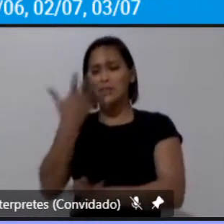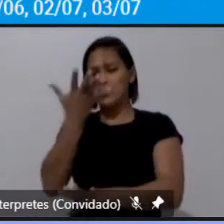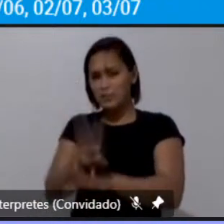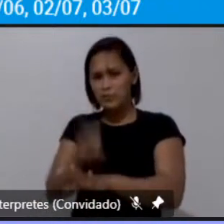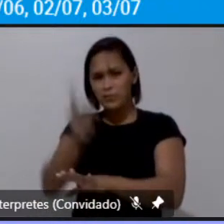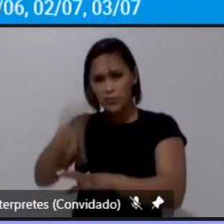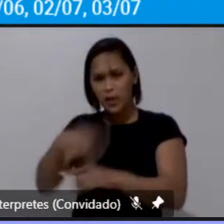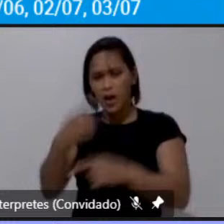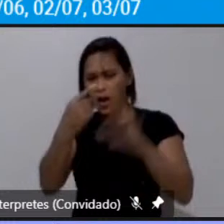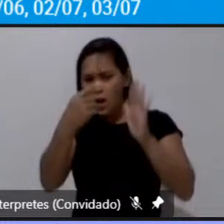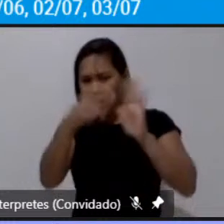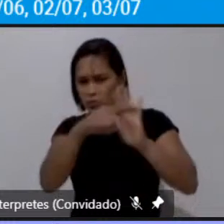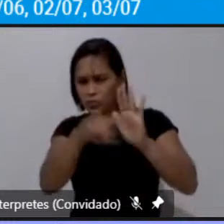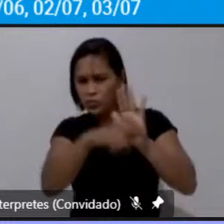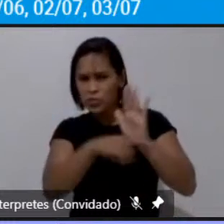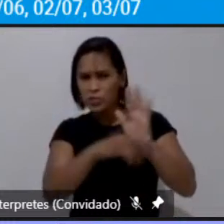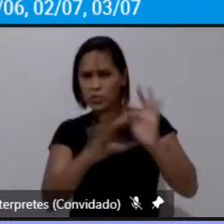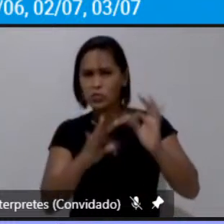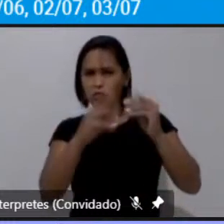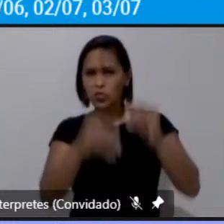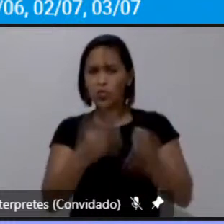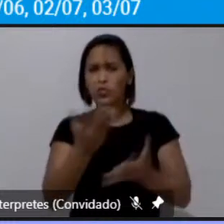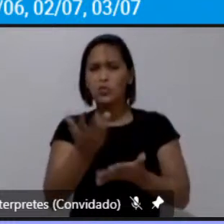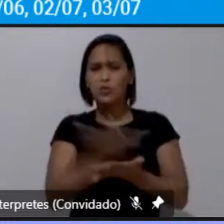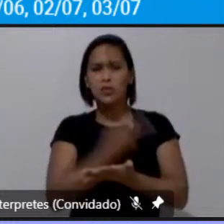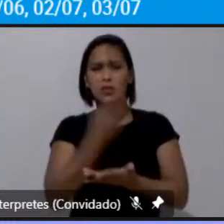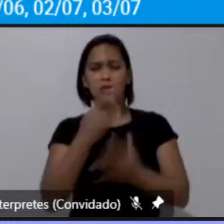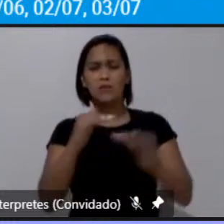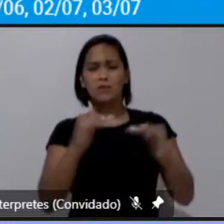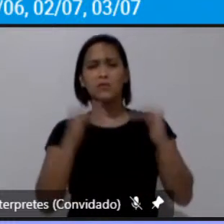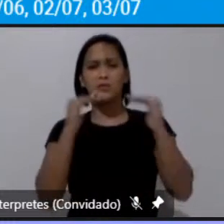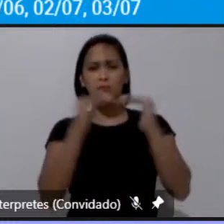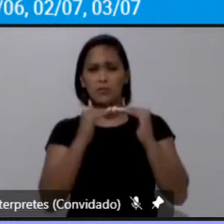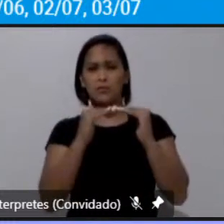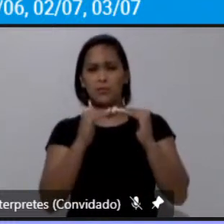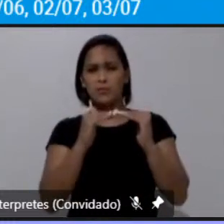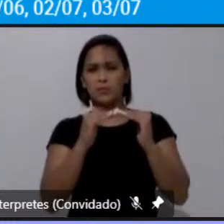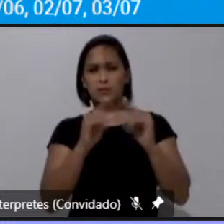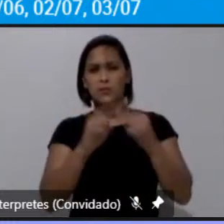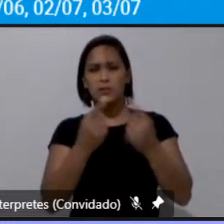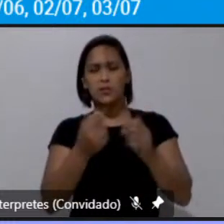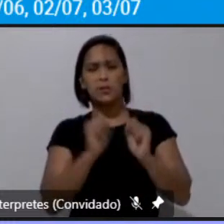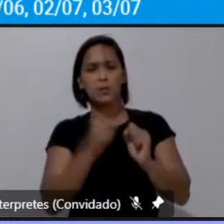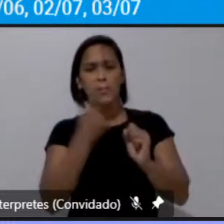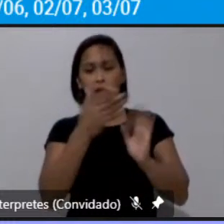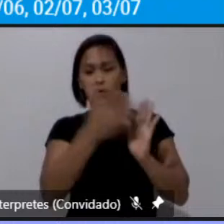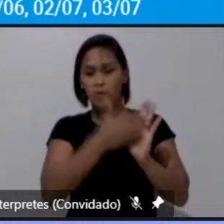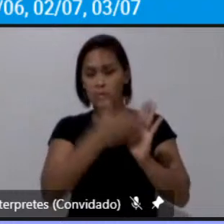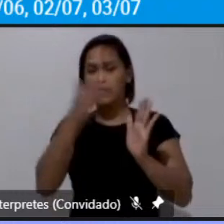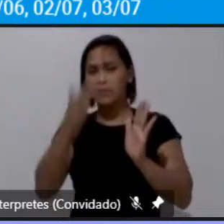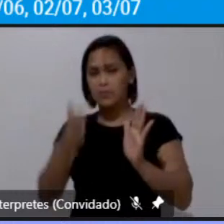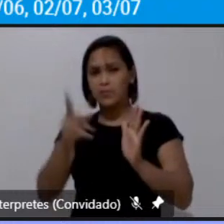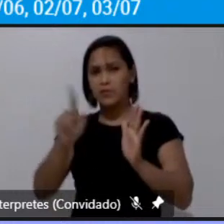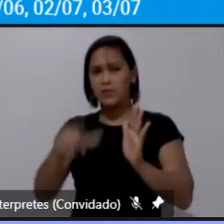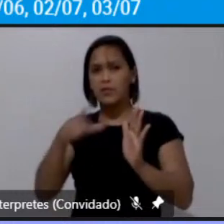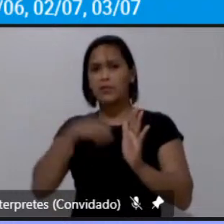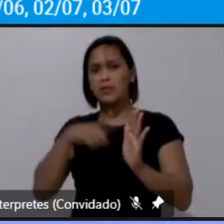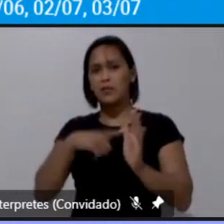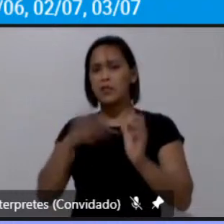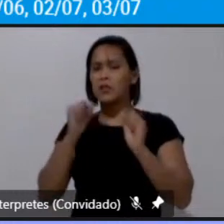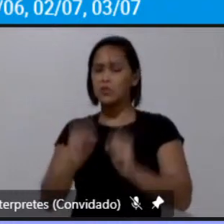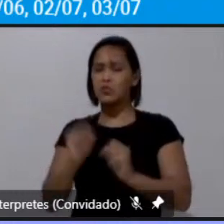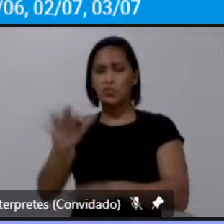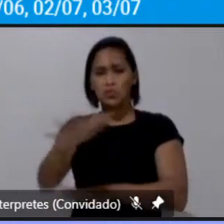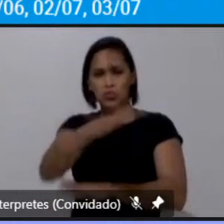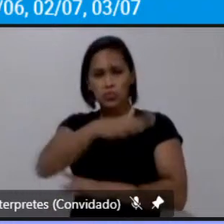as diretrizes e as fiscalizações do poder público e o usuário que é o termômetro disso tudo que